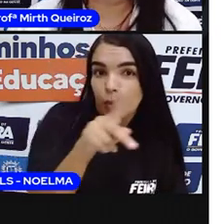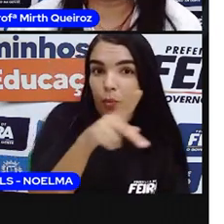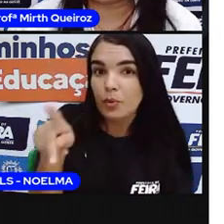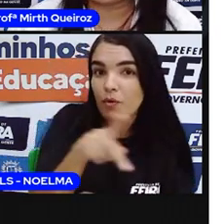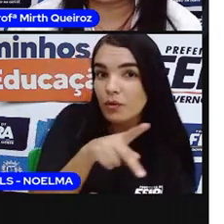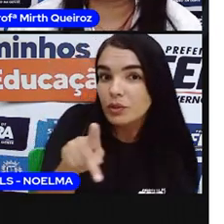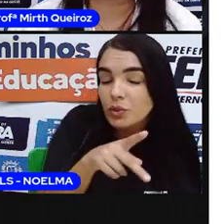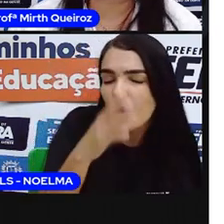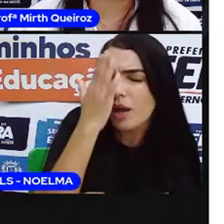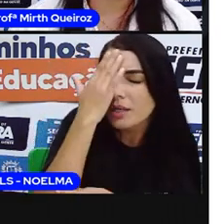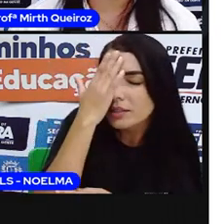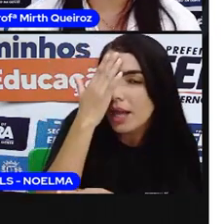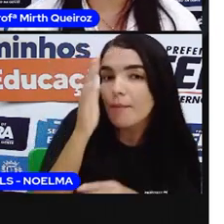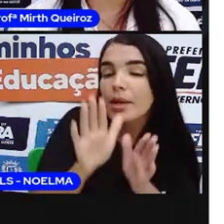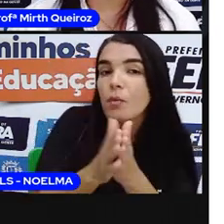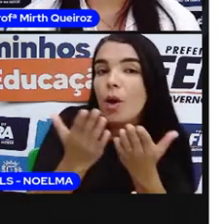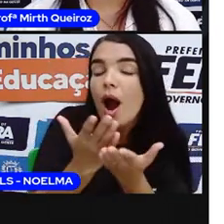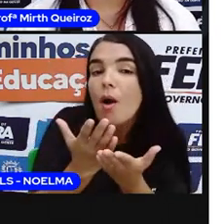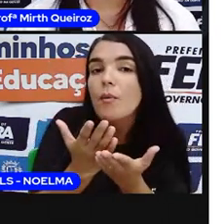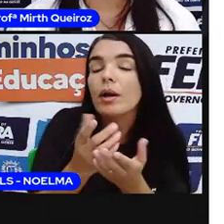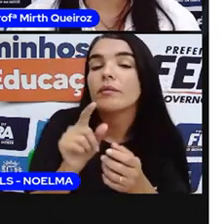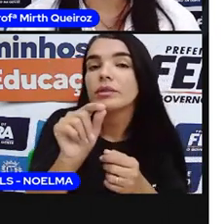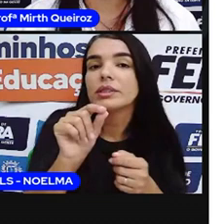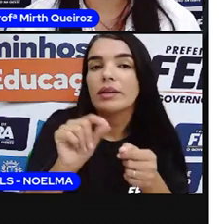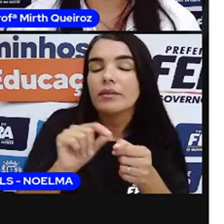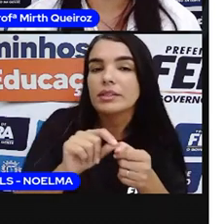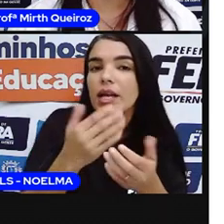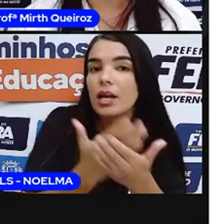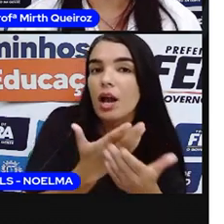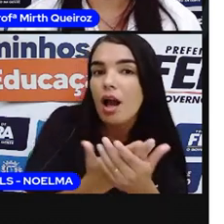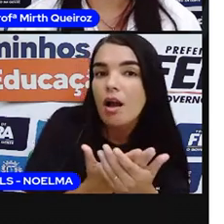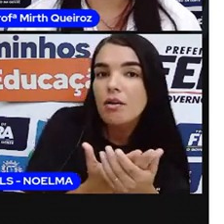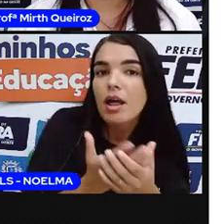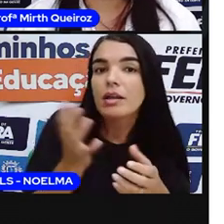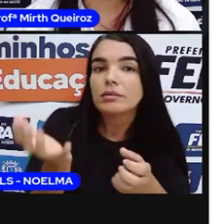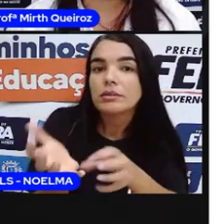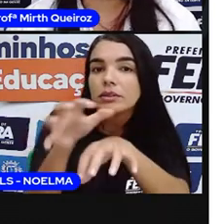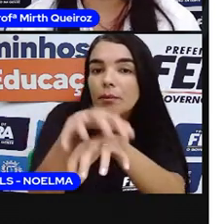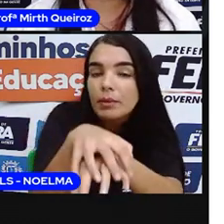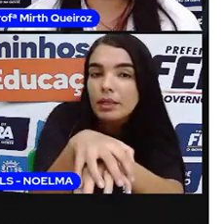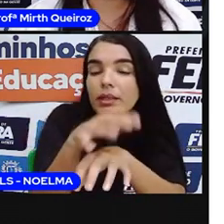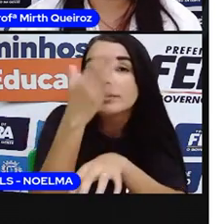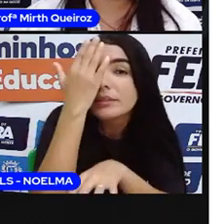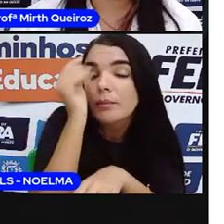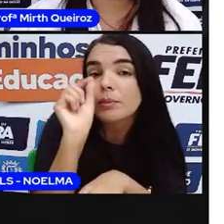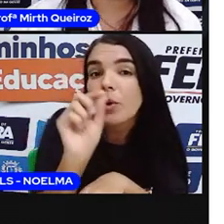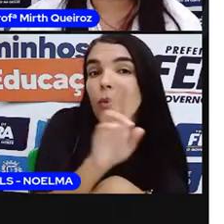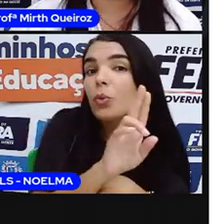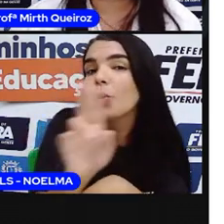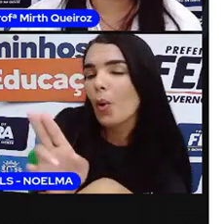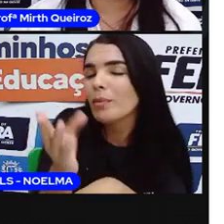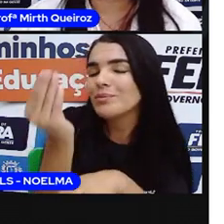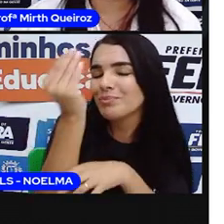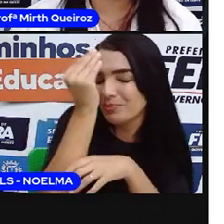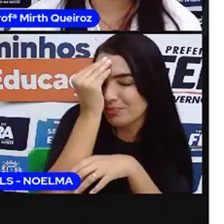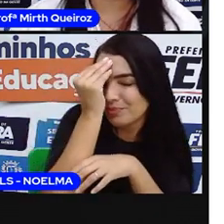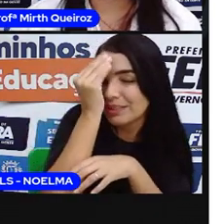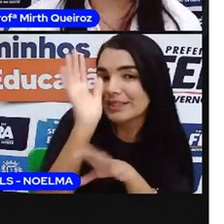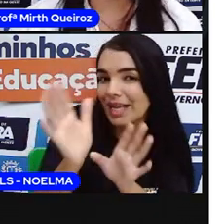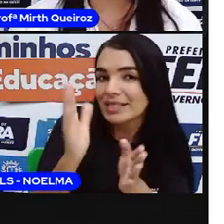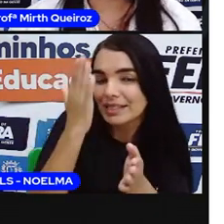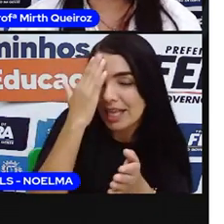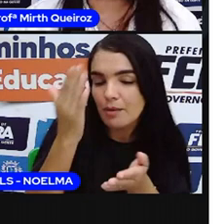disciplina a pessoa sou professora, vocês saberiam já, a partir do meu nome, qual livro vocês vão levar, não é?